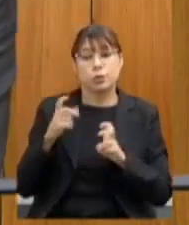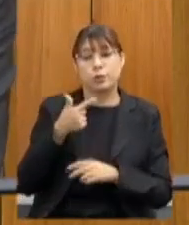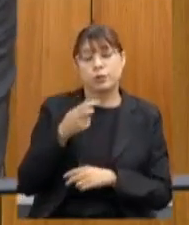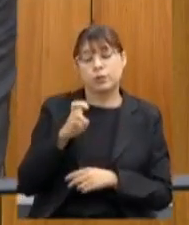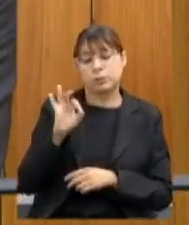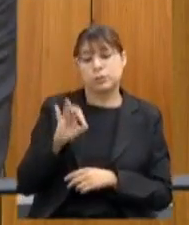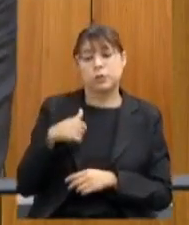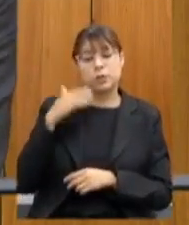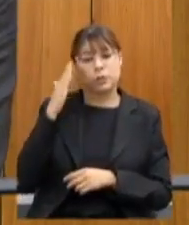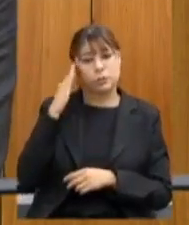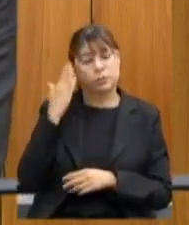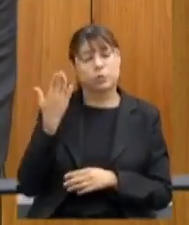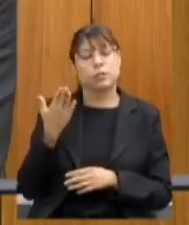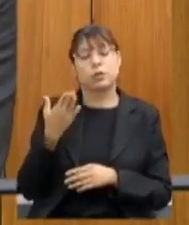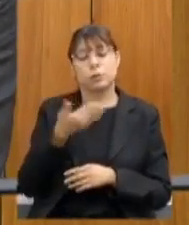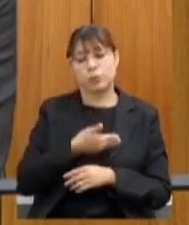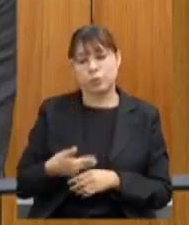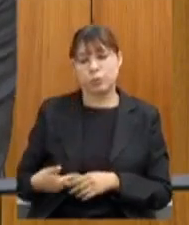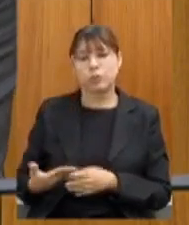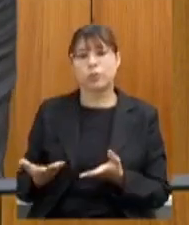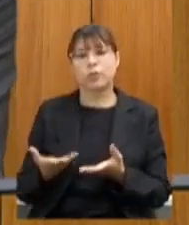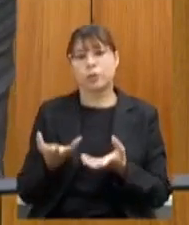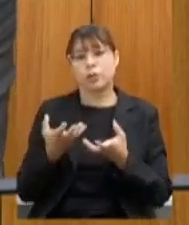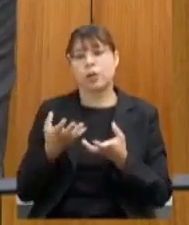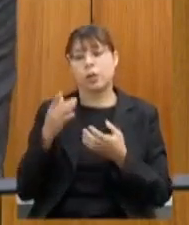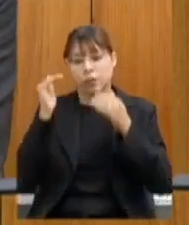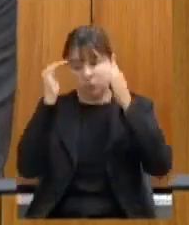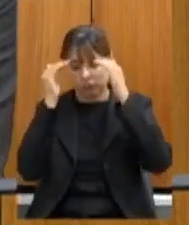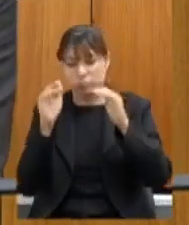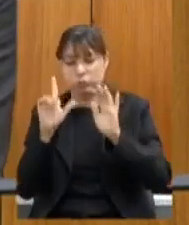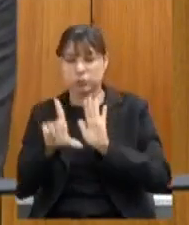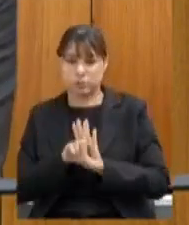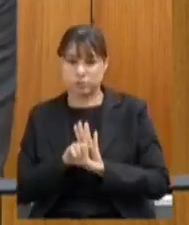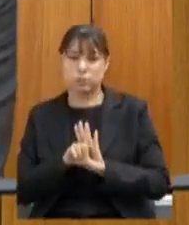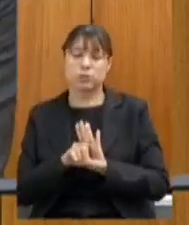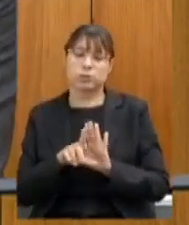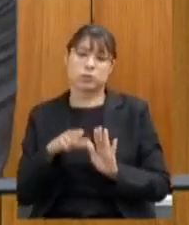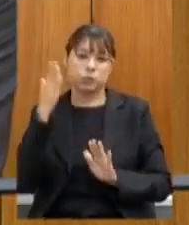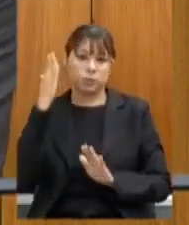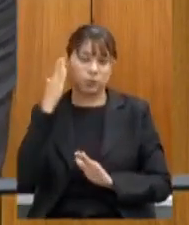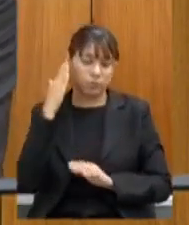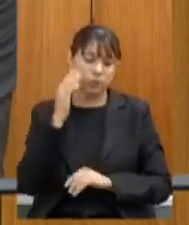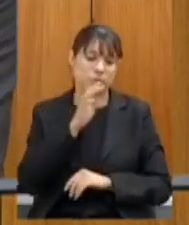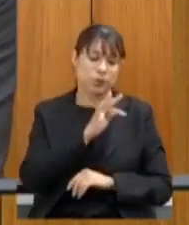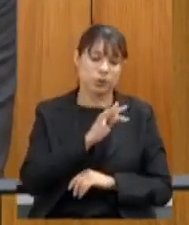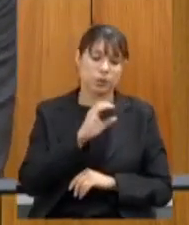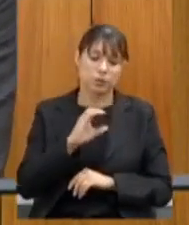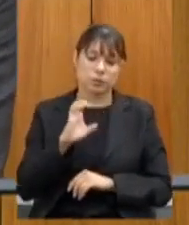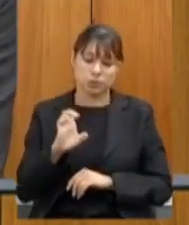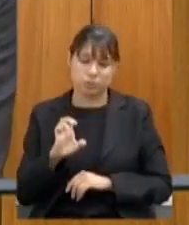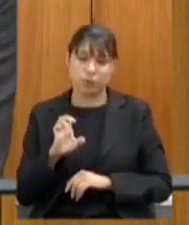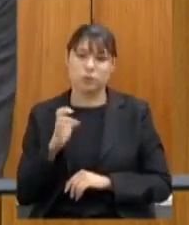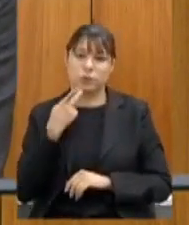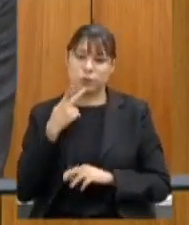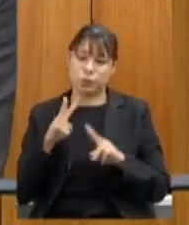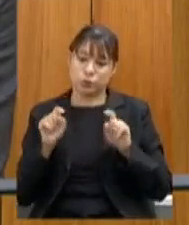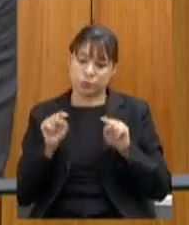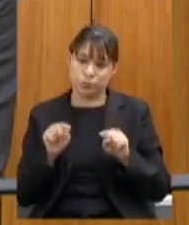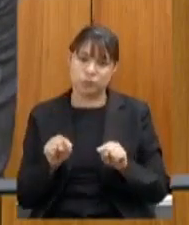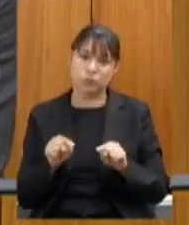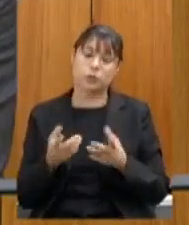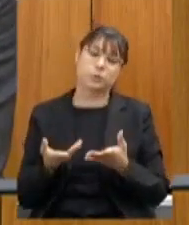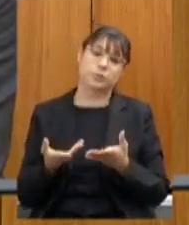que o governo do Estado prima pela legalidade então a gente sabe se o TCE manifestou nesse sentido